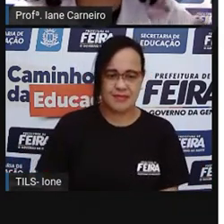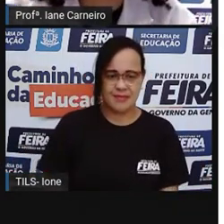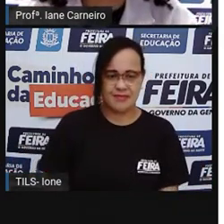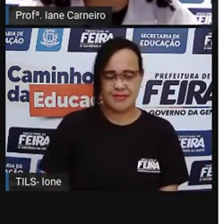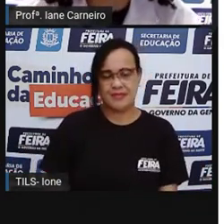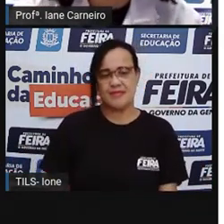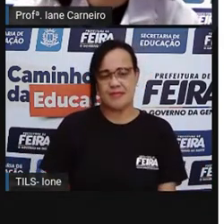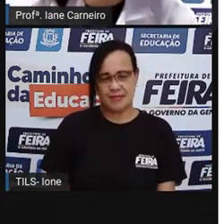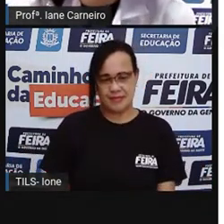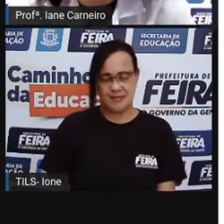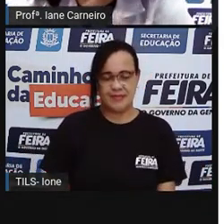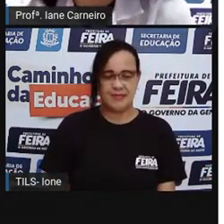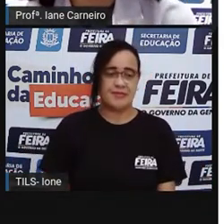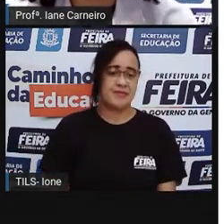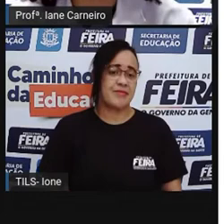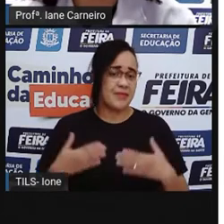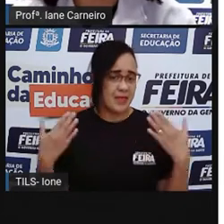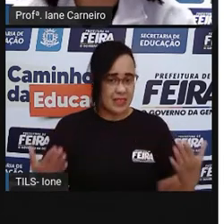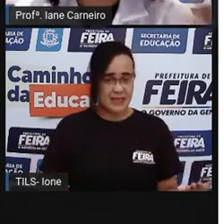impede que você, né?